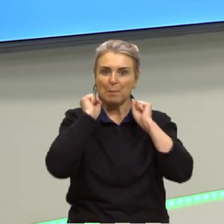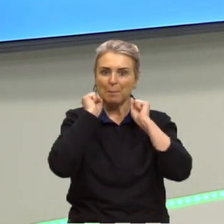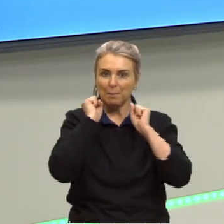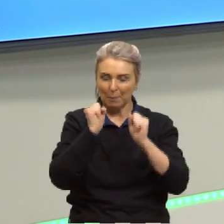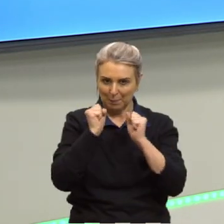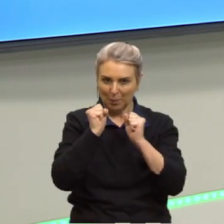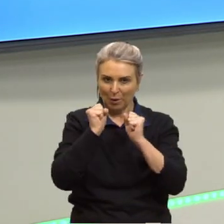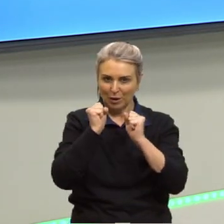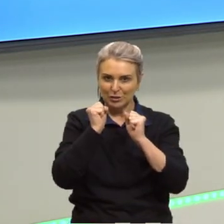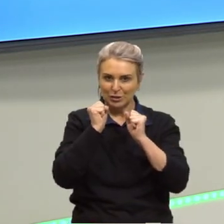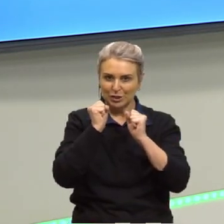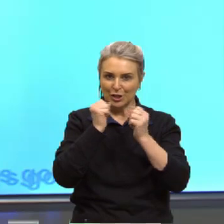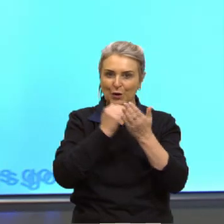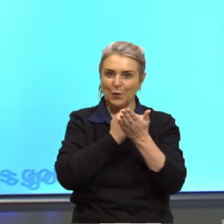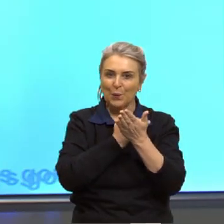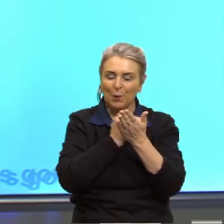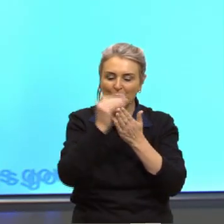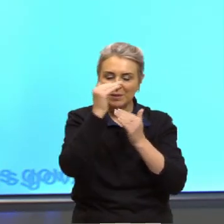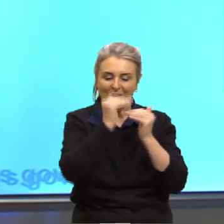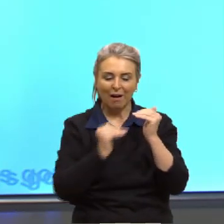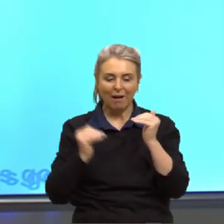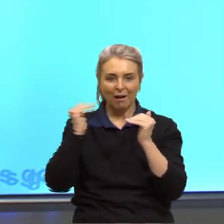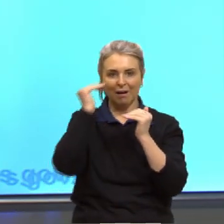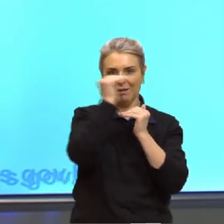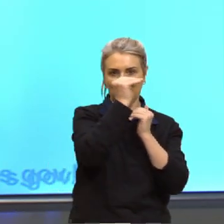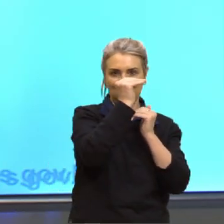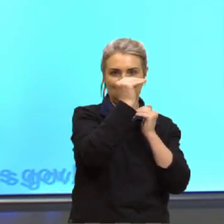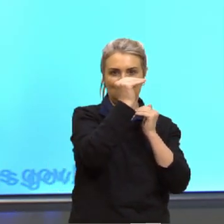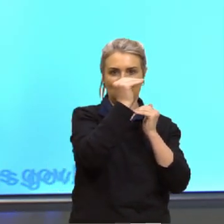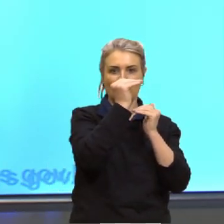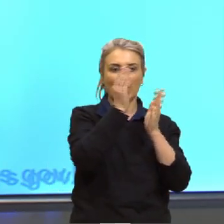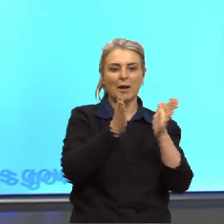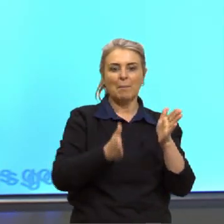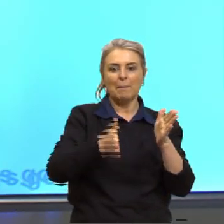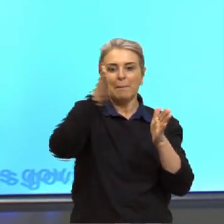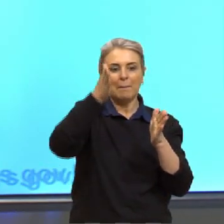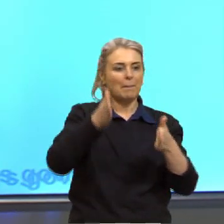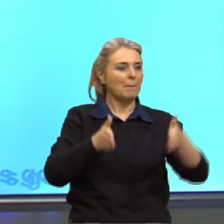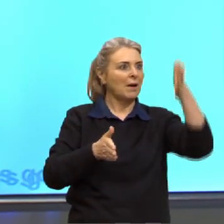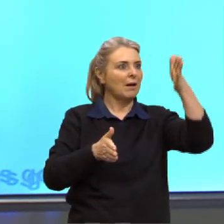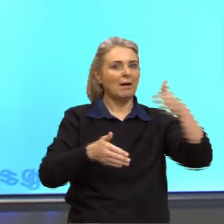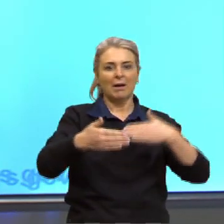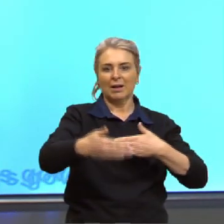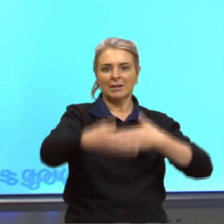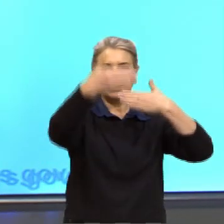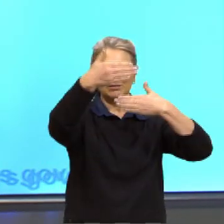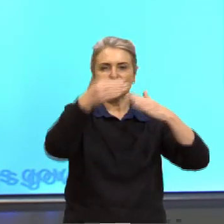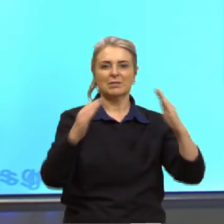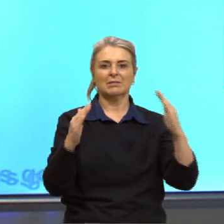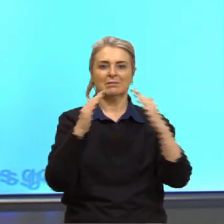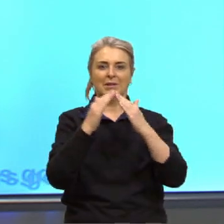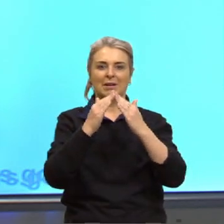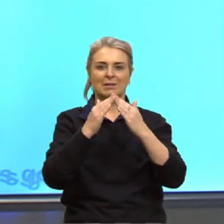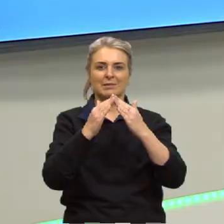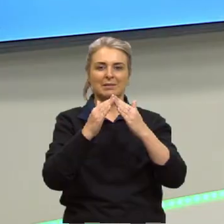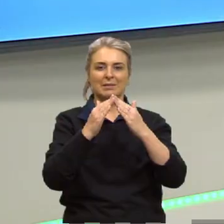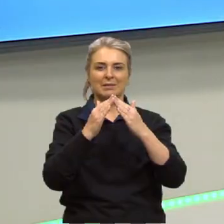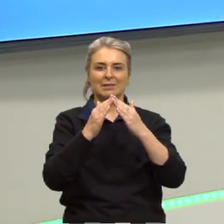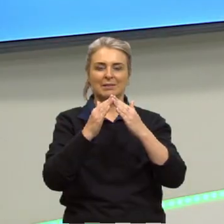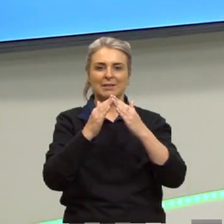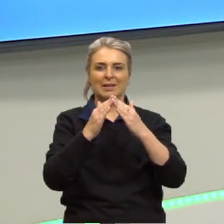próximo nível, que é a construção das nossas paredes. É esse meio que vai dar